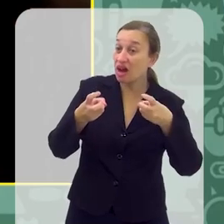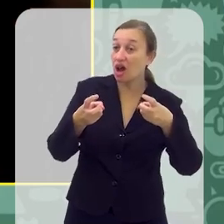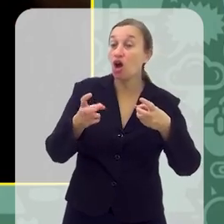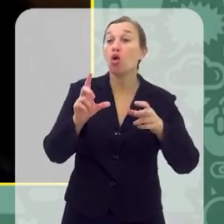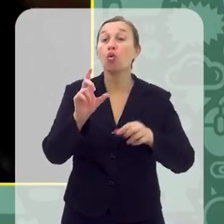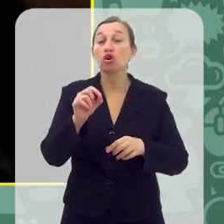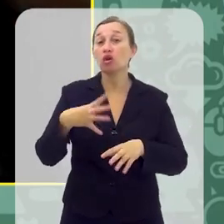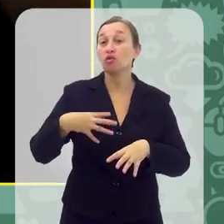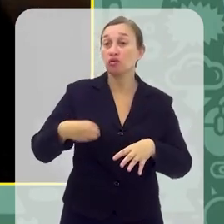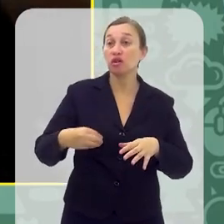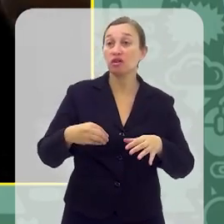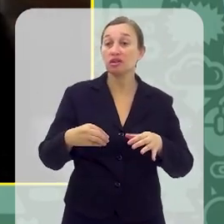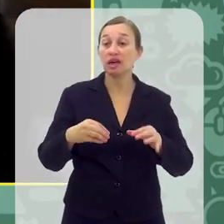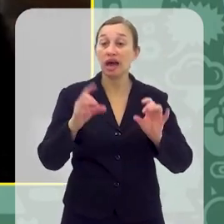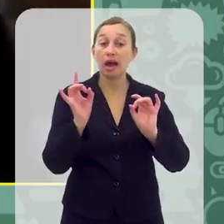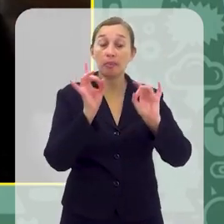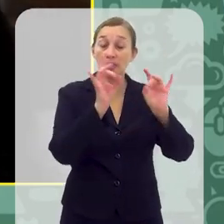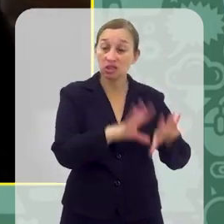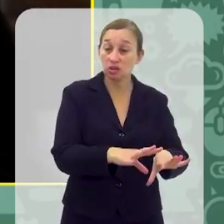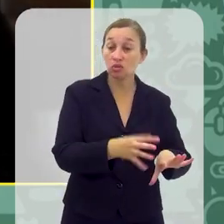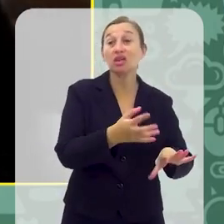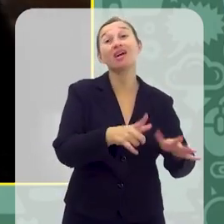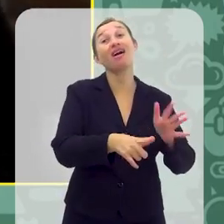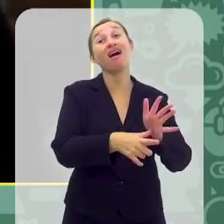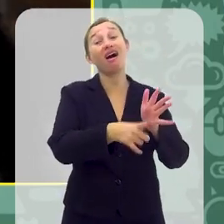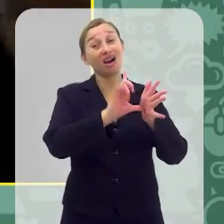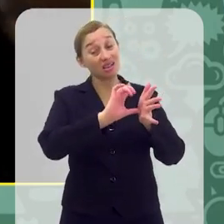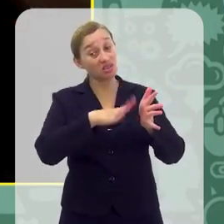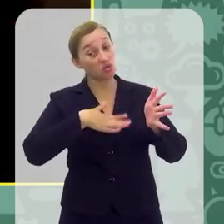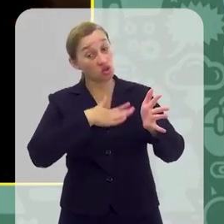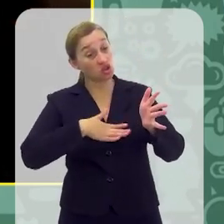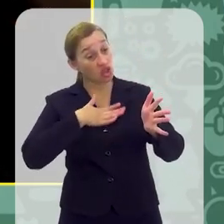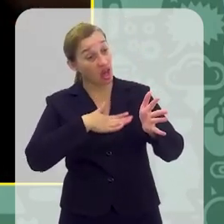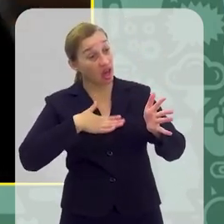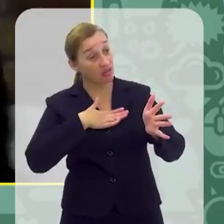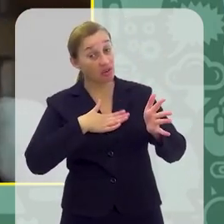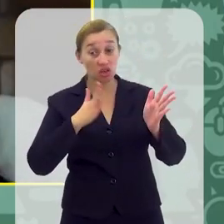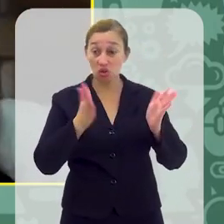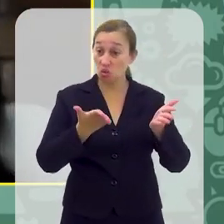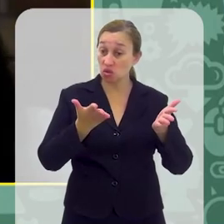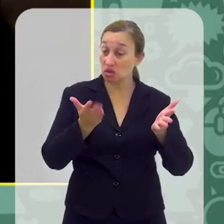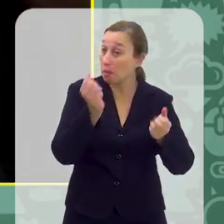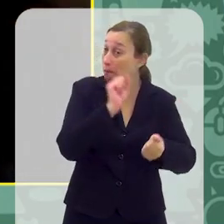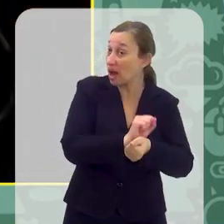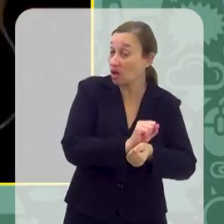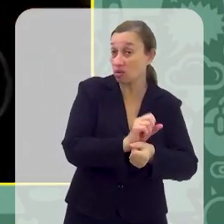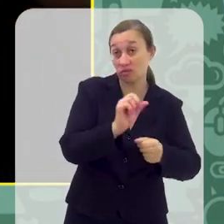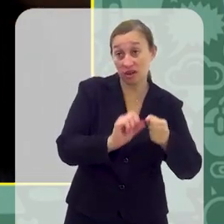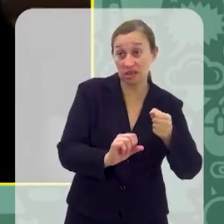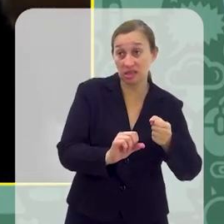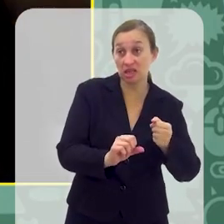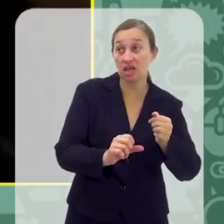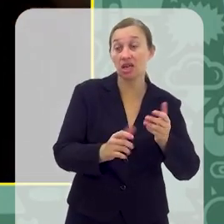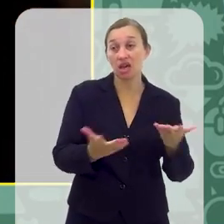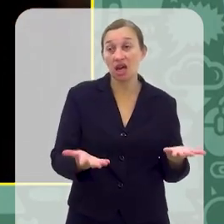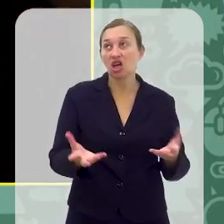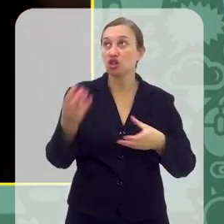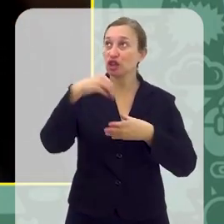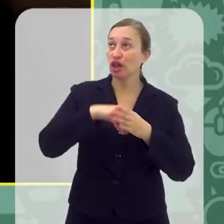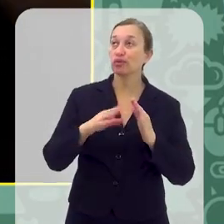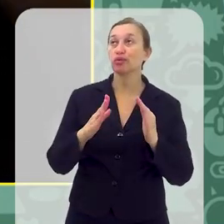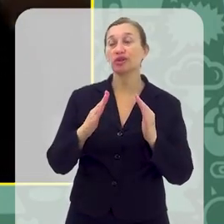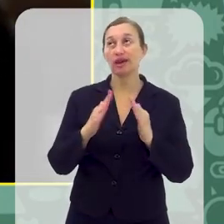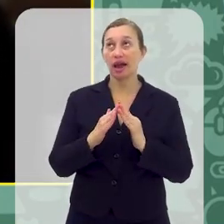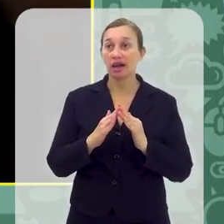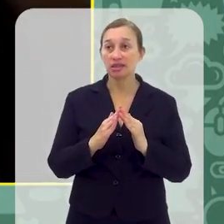deixando de fazer coisas que ele fazia antes, então era uma criança que saía, que brincava e aí parou de fazer isso, então agora só fica dentro